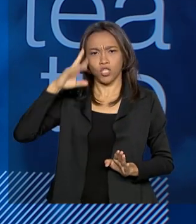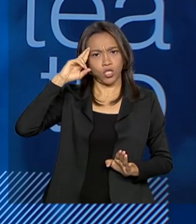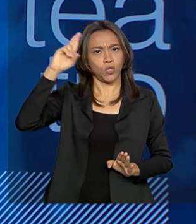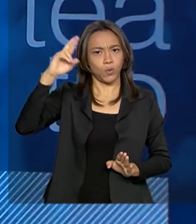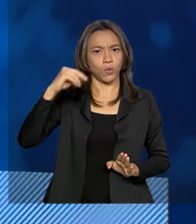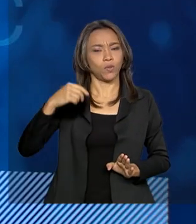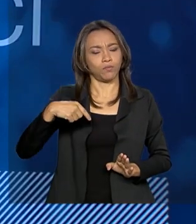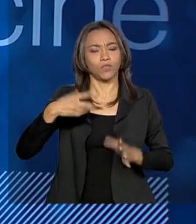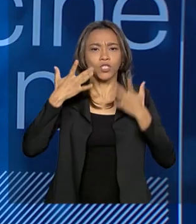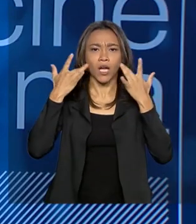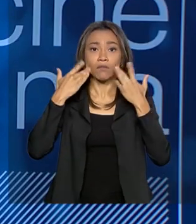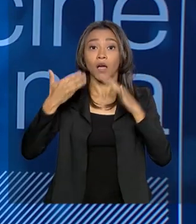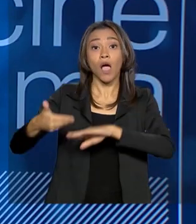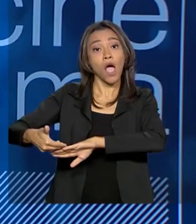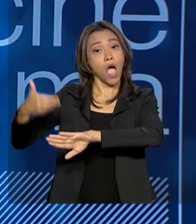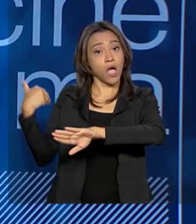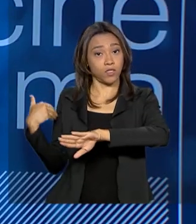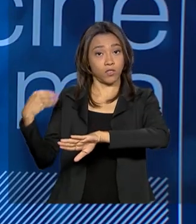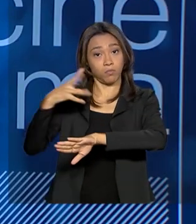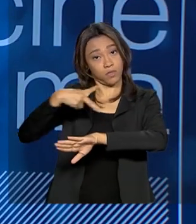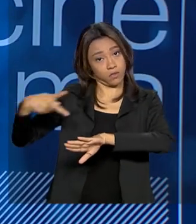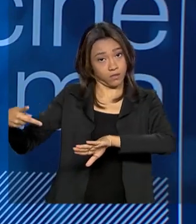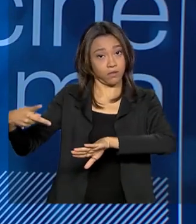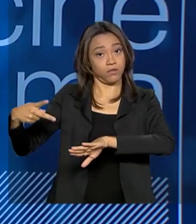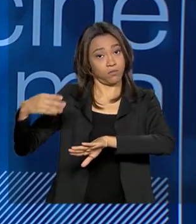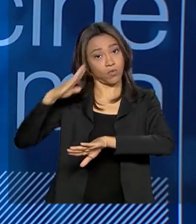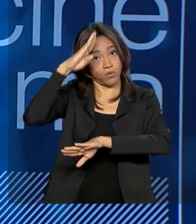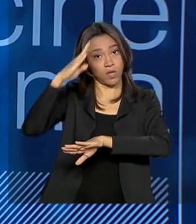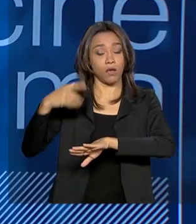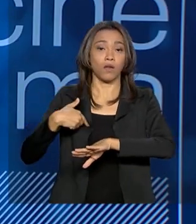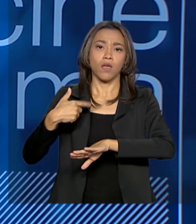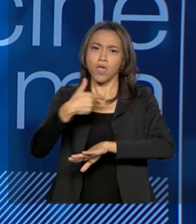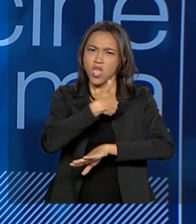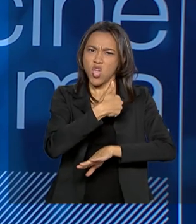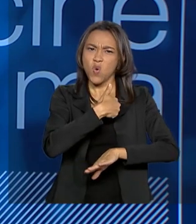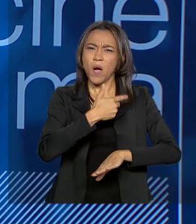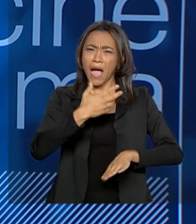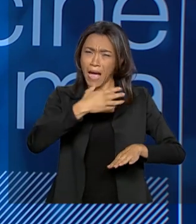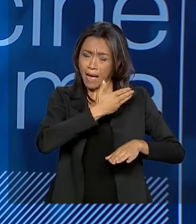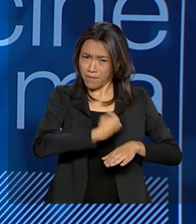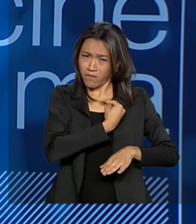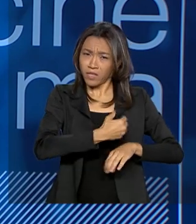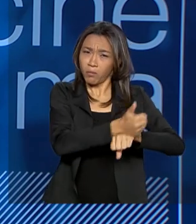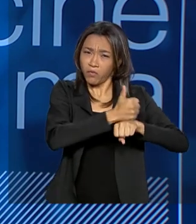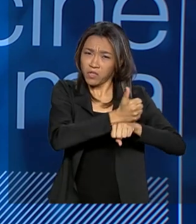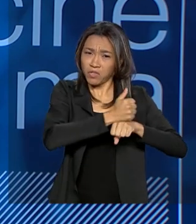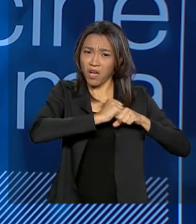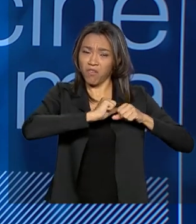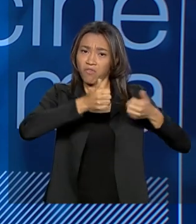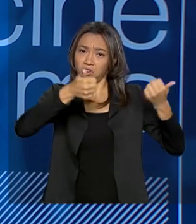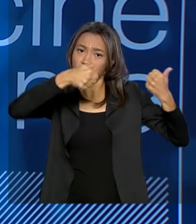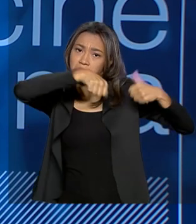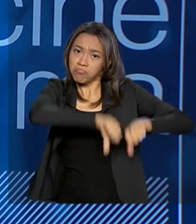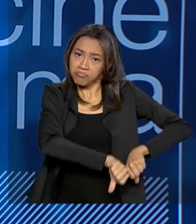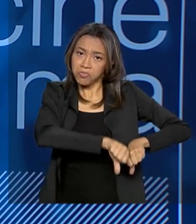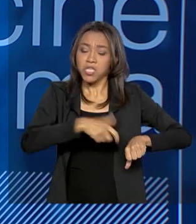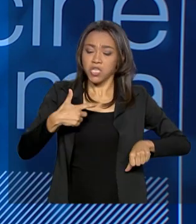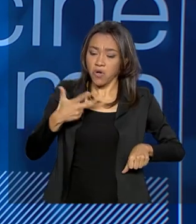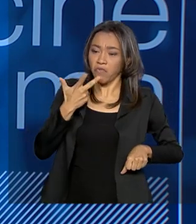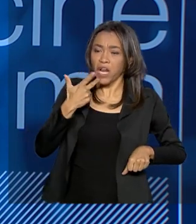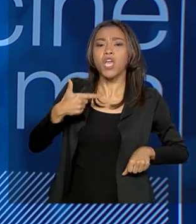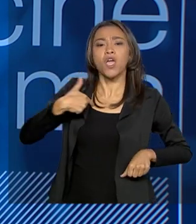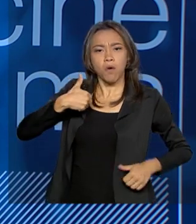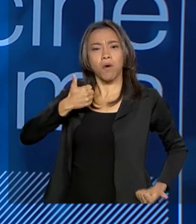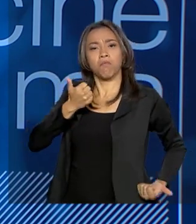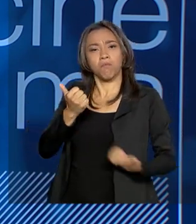Presidente Jair Bolsonaro me estender a mão e me convidar para entrar no governo, eu tive minha carreira destruída, desde que declarei publicamente o meu